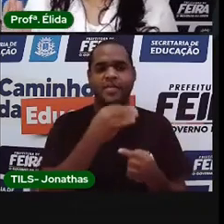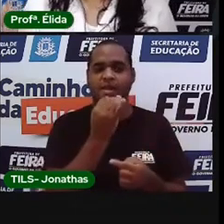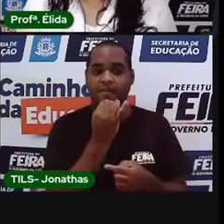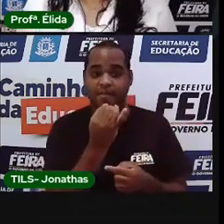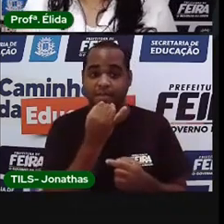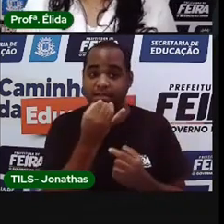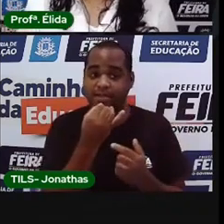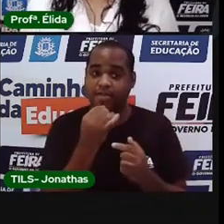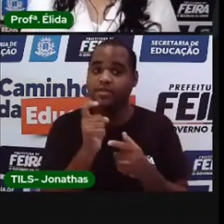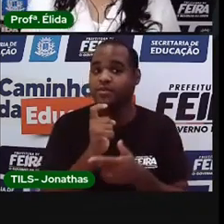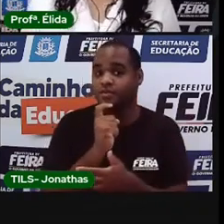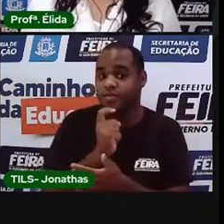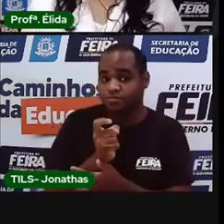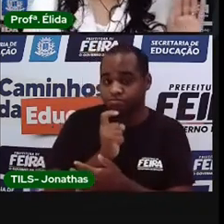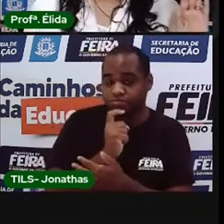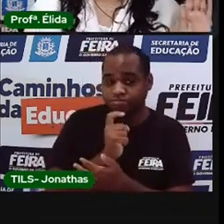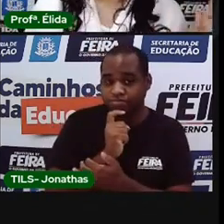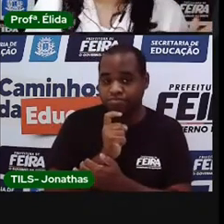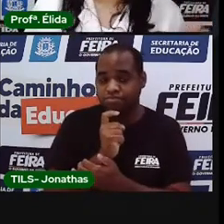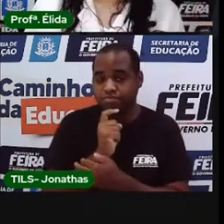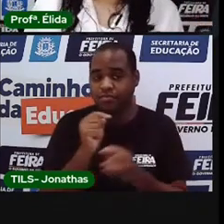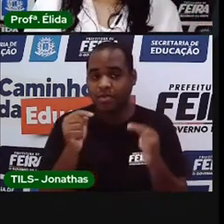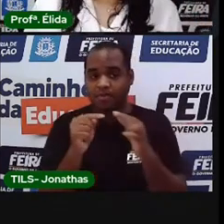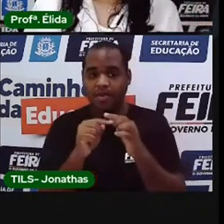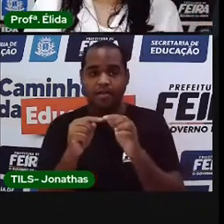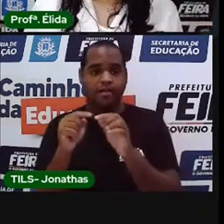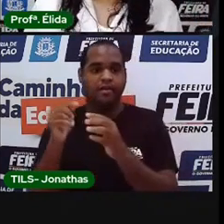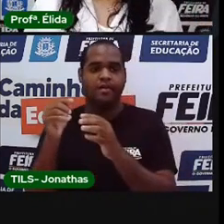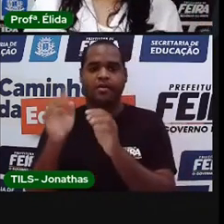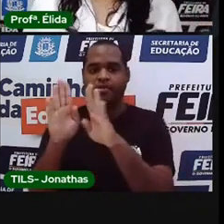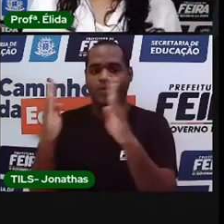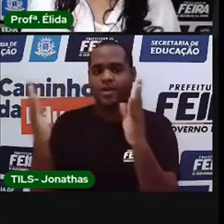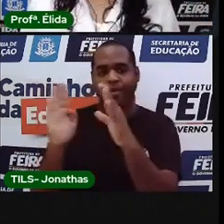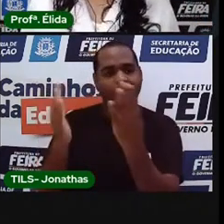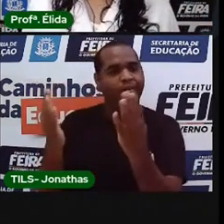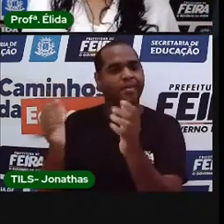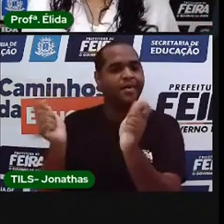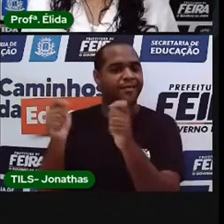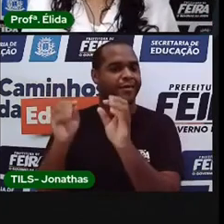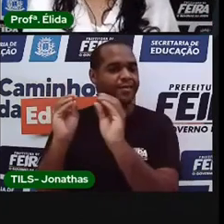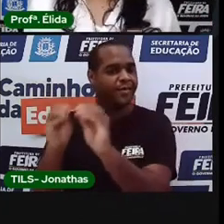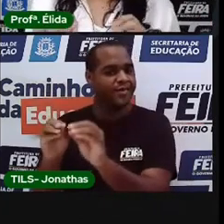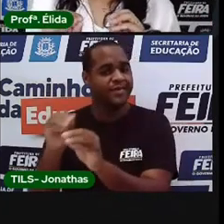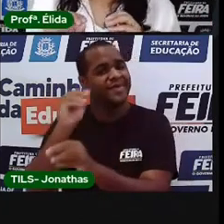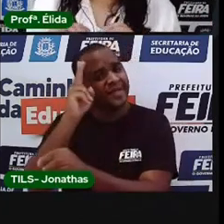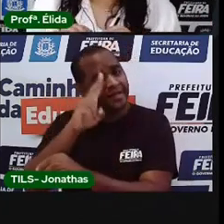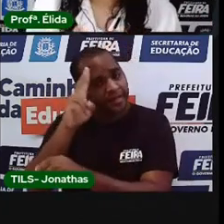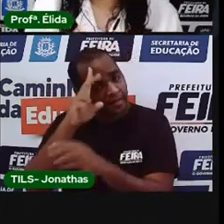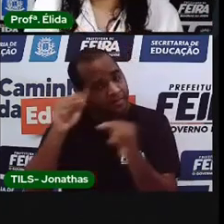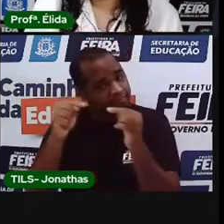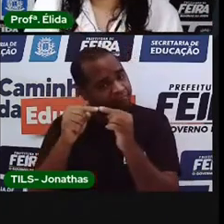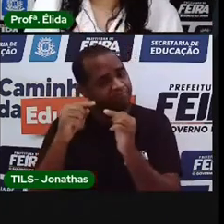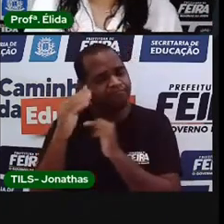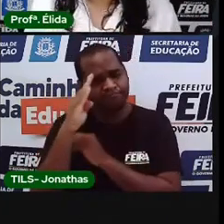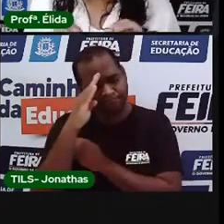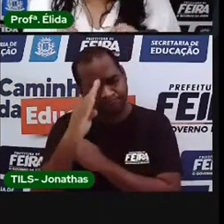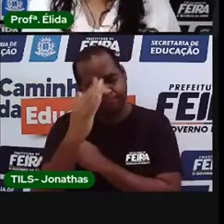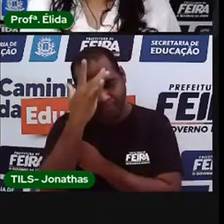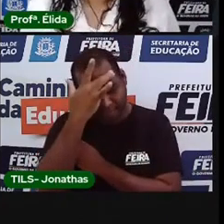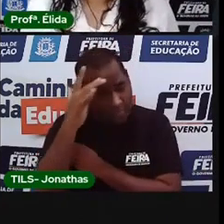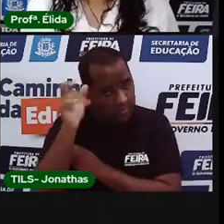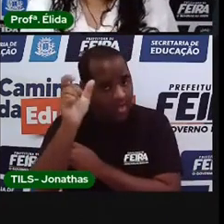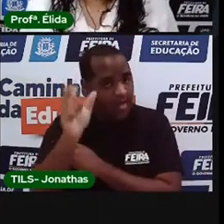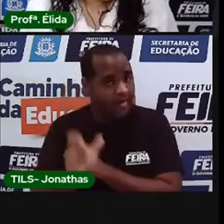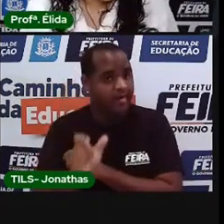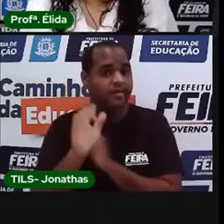na geladeira, na porta do guarda-roupa, para fazer um lembrete para uma única pessoa que